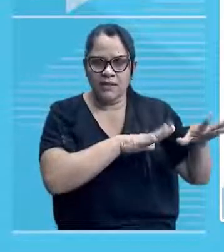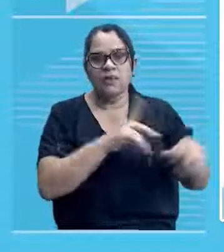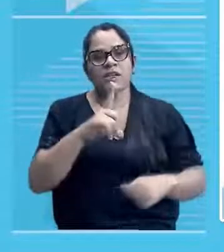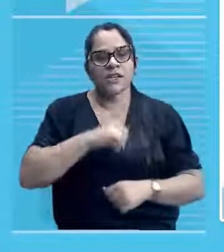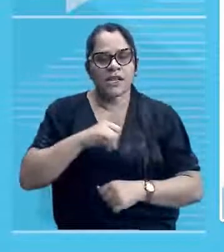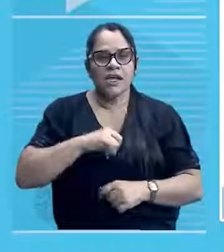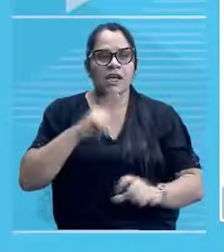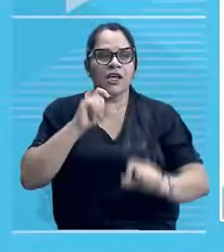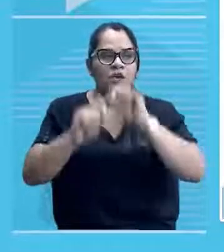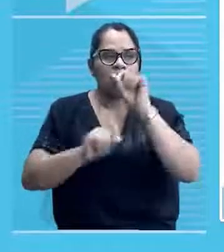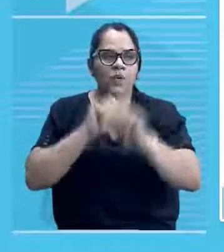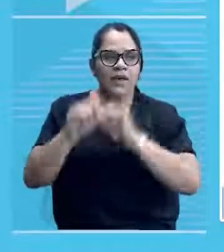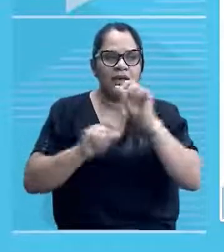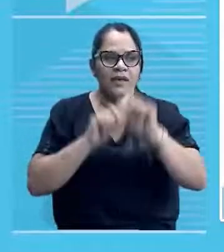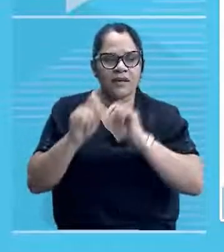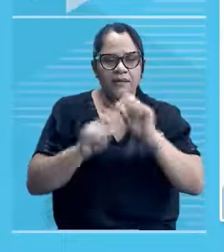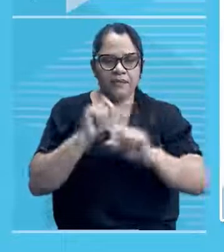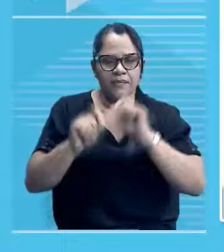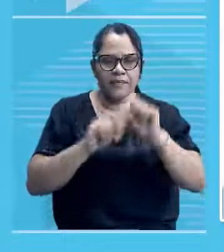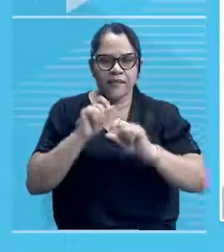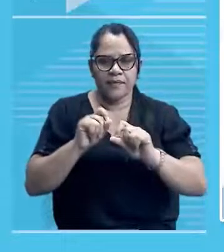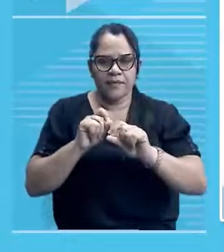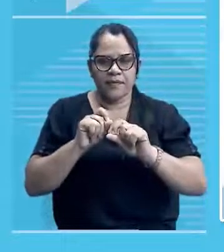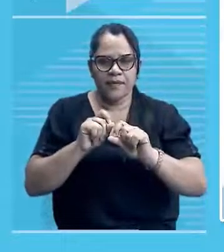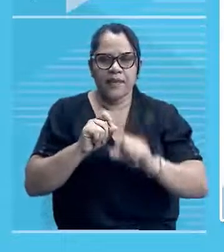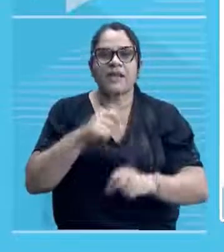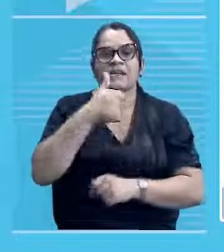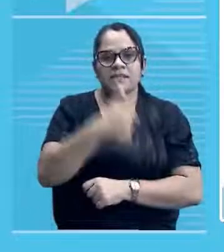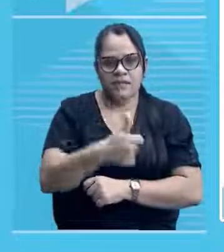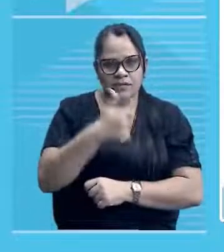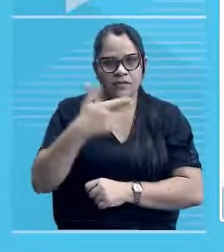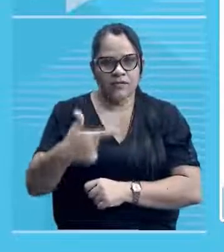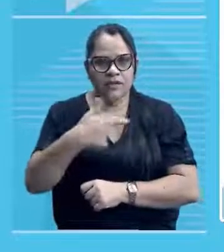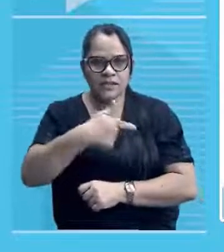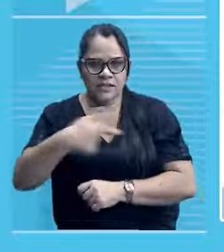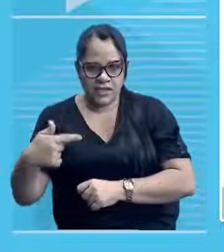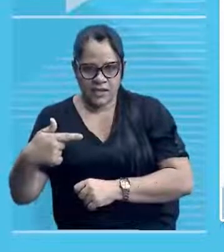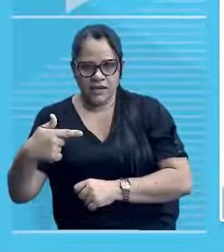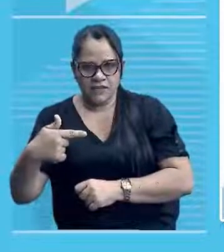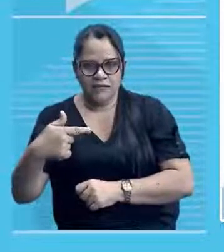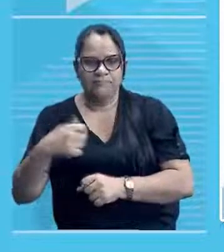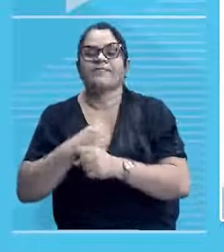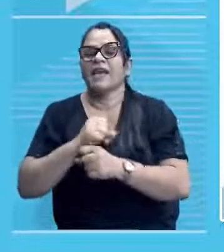de Setembro, possui 127 anos, né? Ou seja,